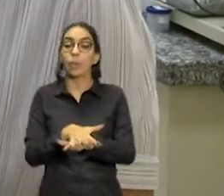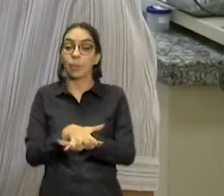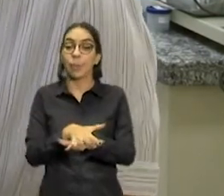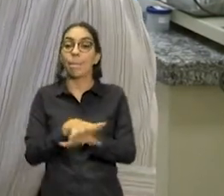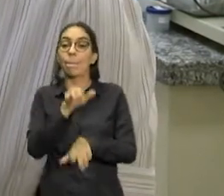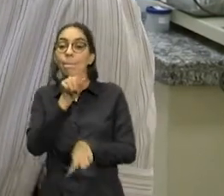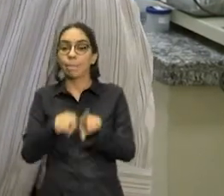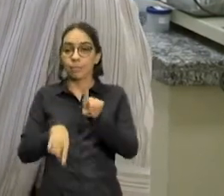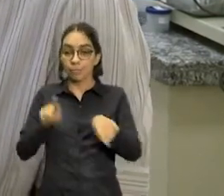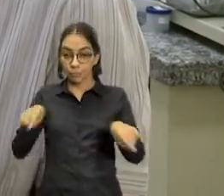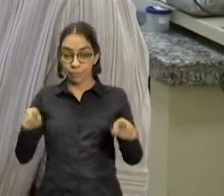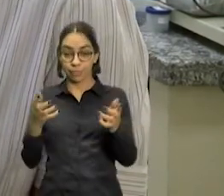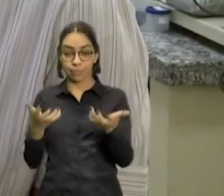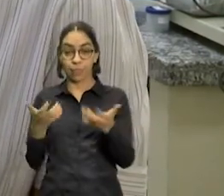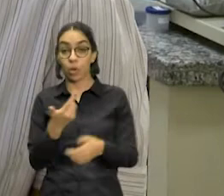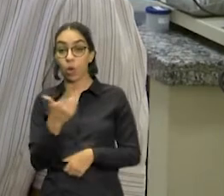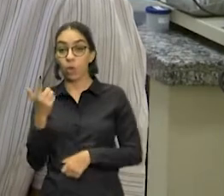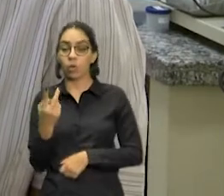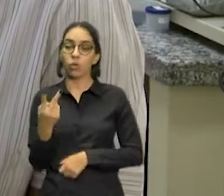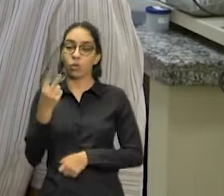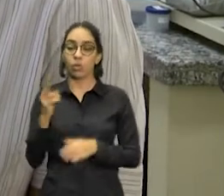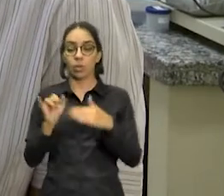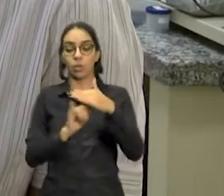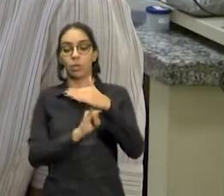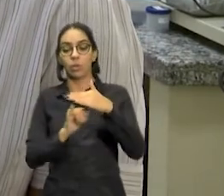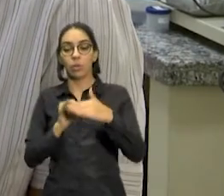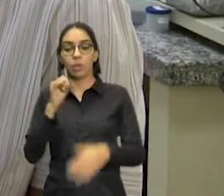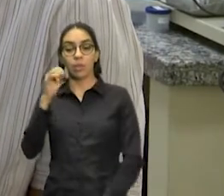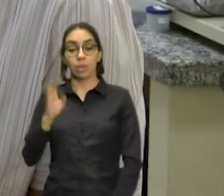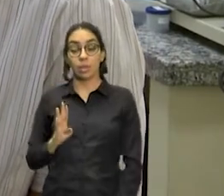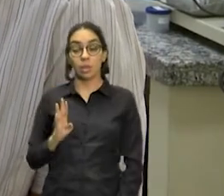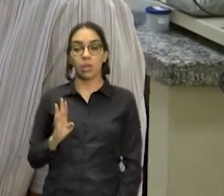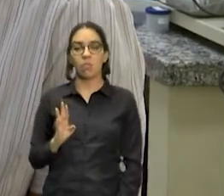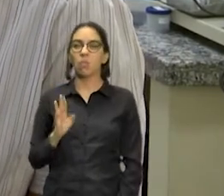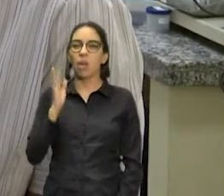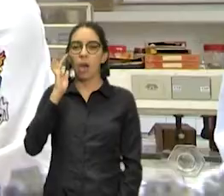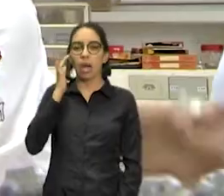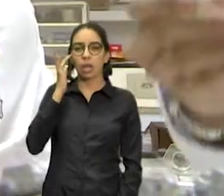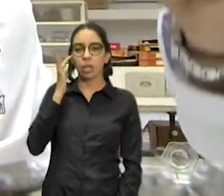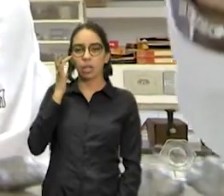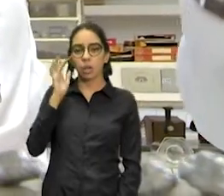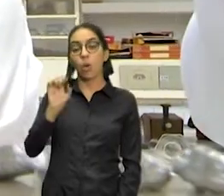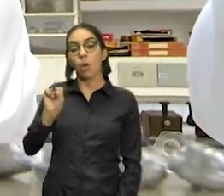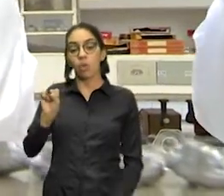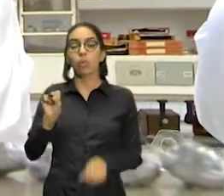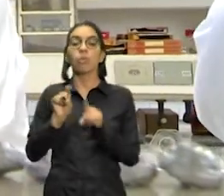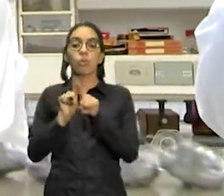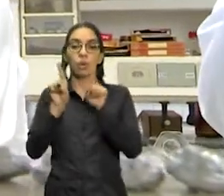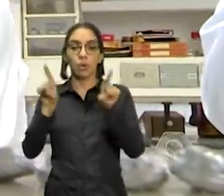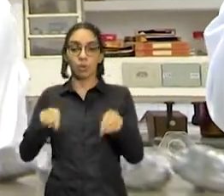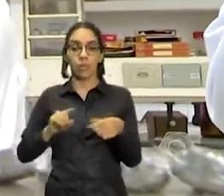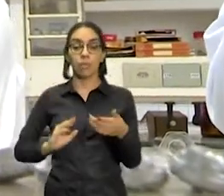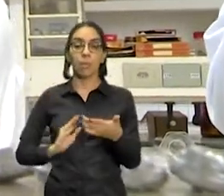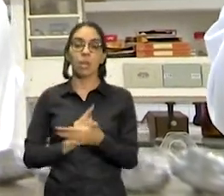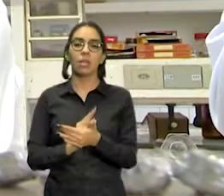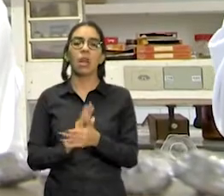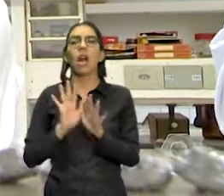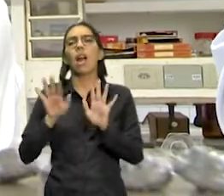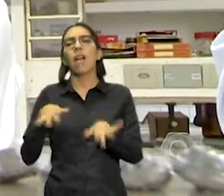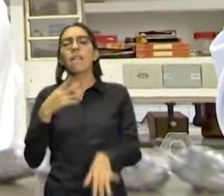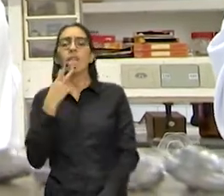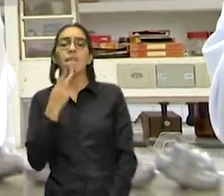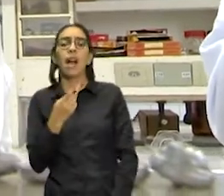menos duas instituições brasileiras. E foram aprovados, eu acho que, oito projetos. Muita gente diz que são poucas mulheres